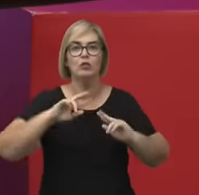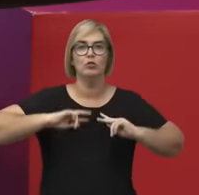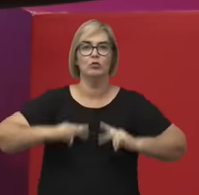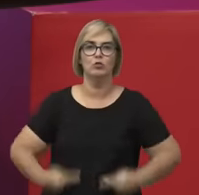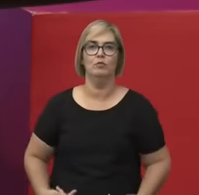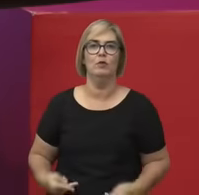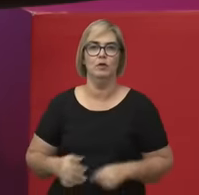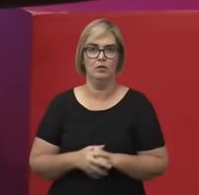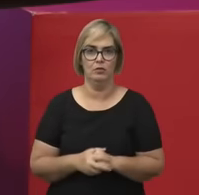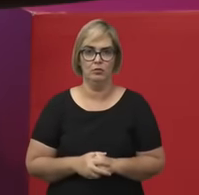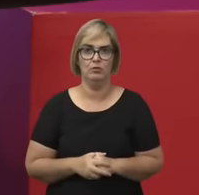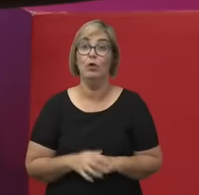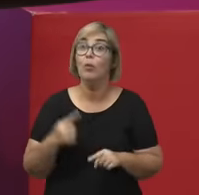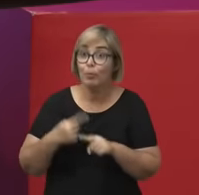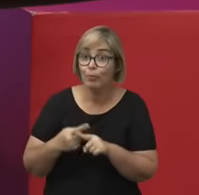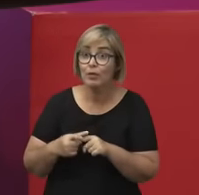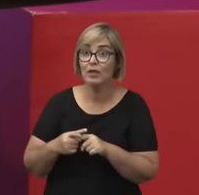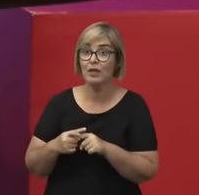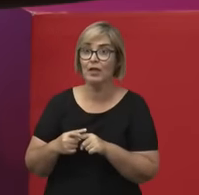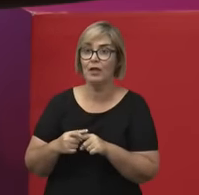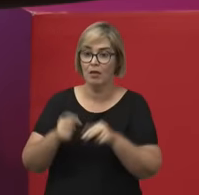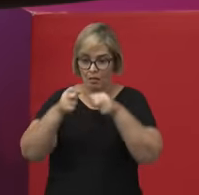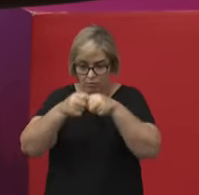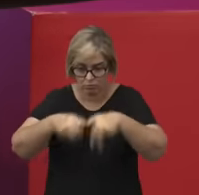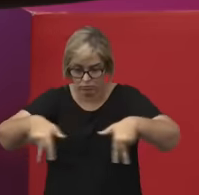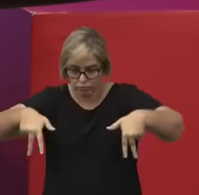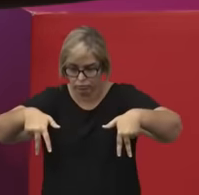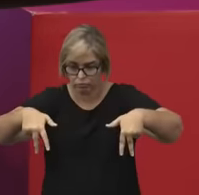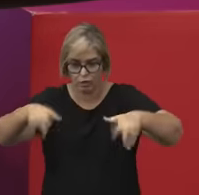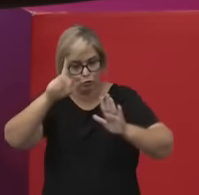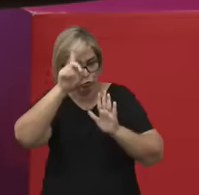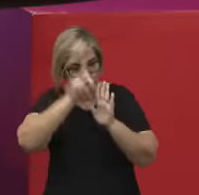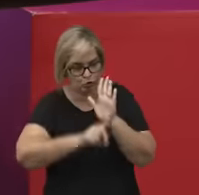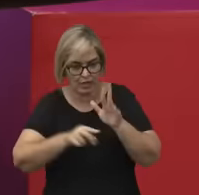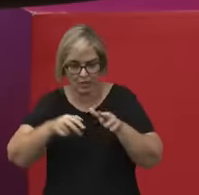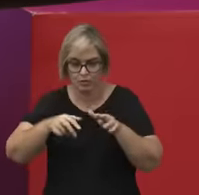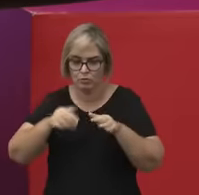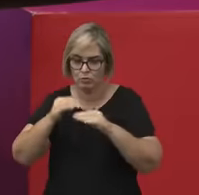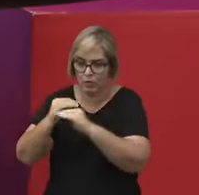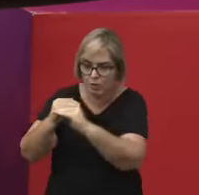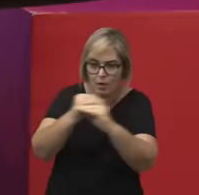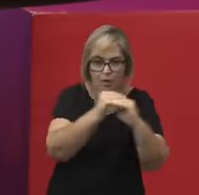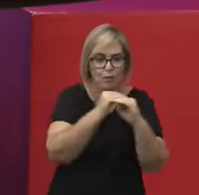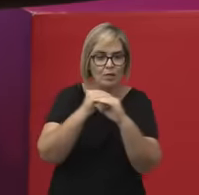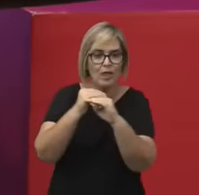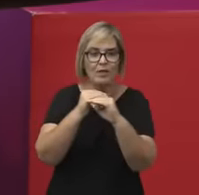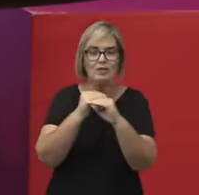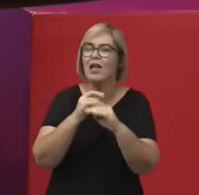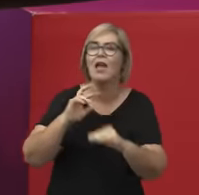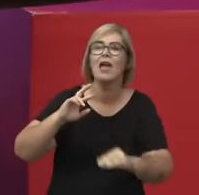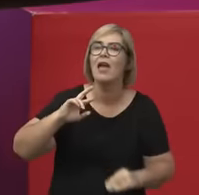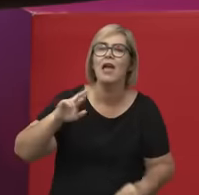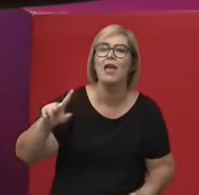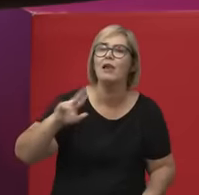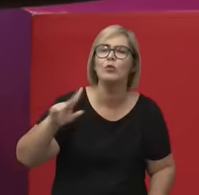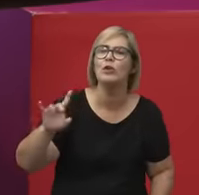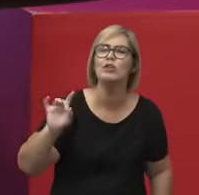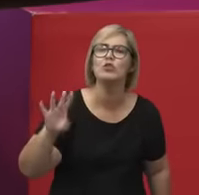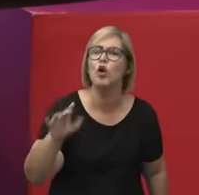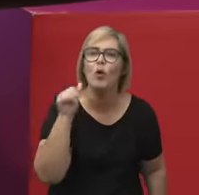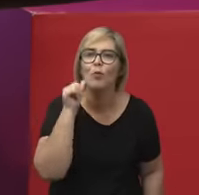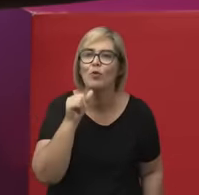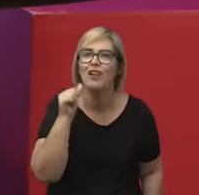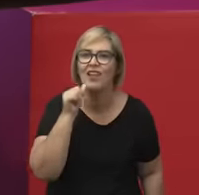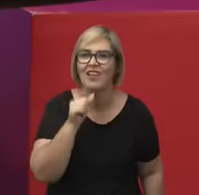equidade de gênero, ela não é uma demanda só das mulheres, ela não